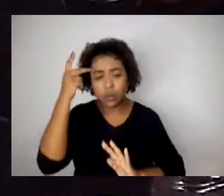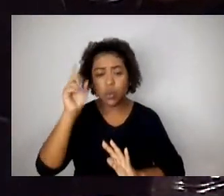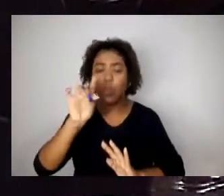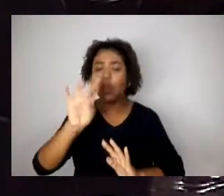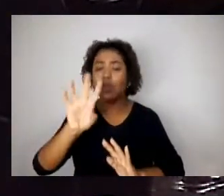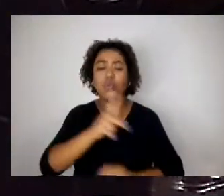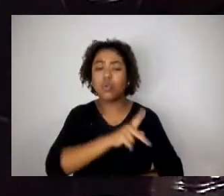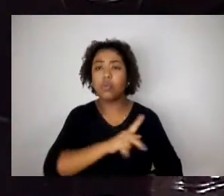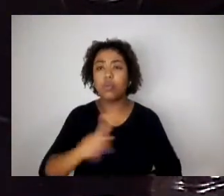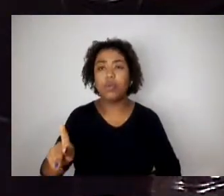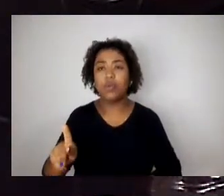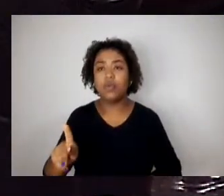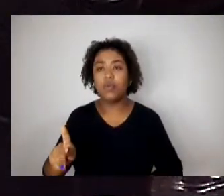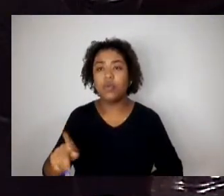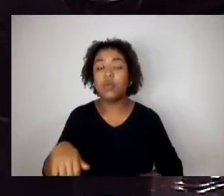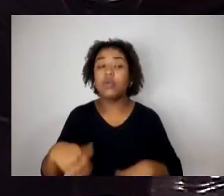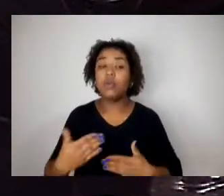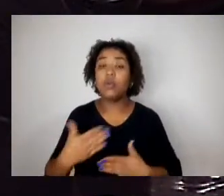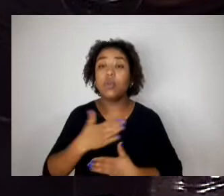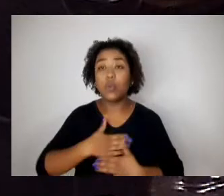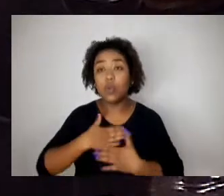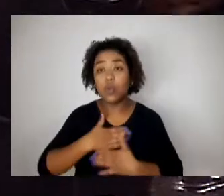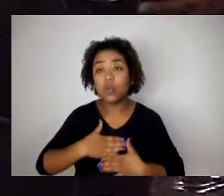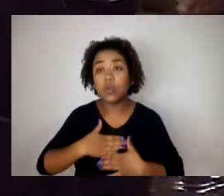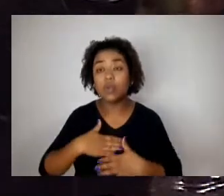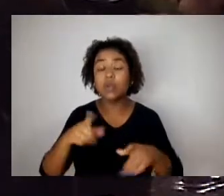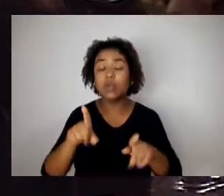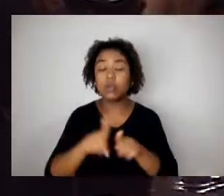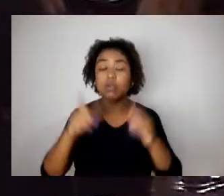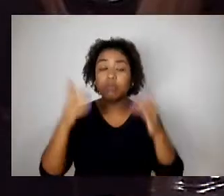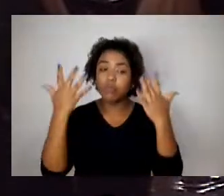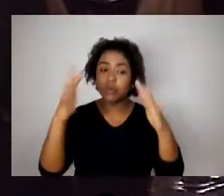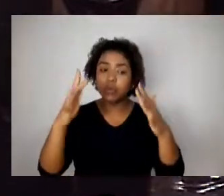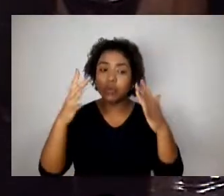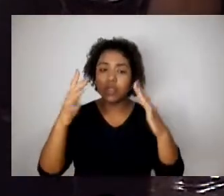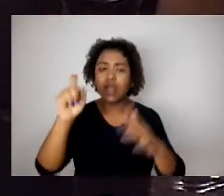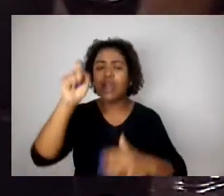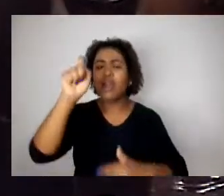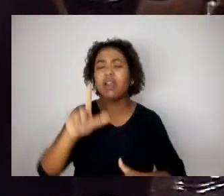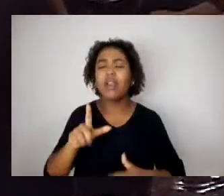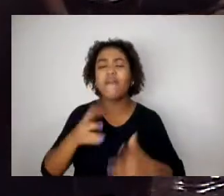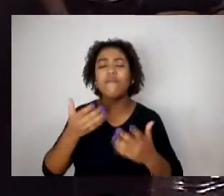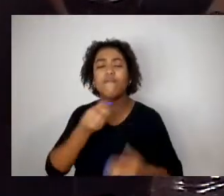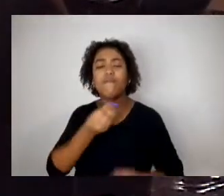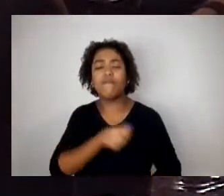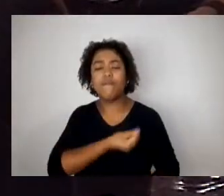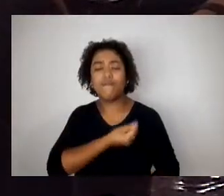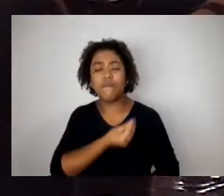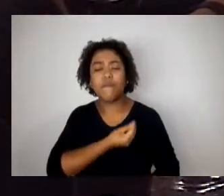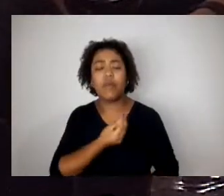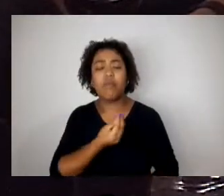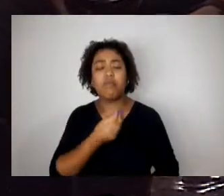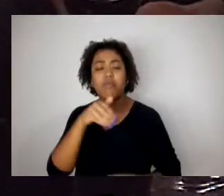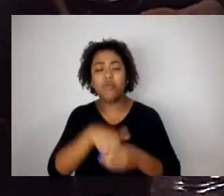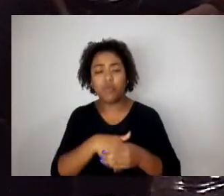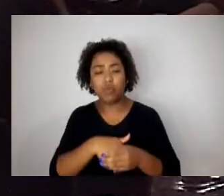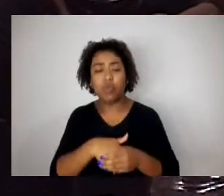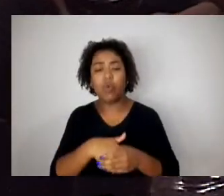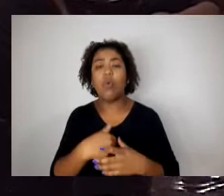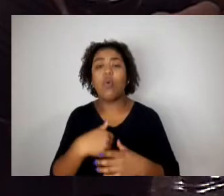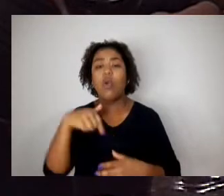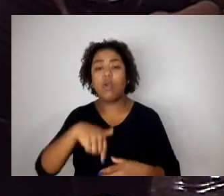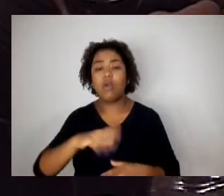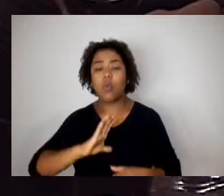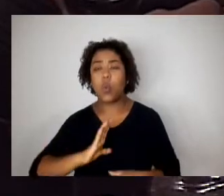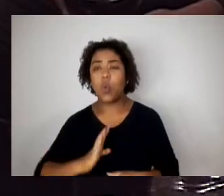queria também parabenizar os vereadores que tiveram a coragem de votar contrário a um projeto aqui nessa casa. Acho que a